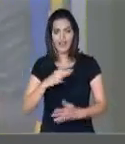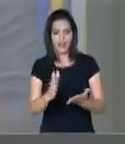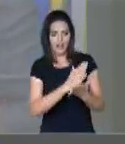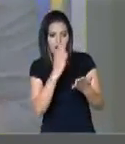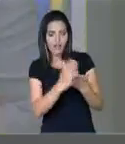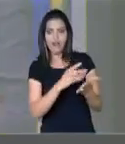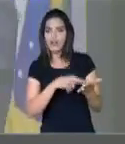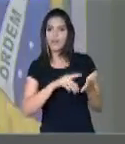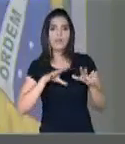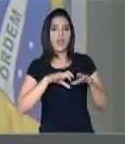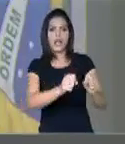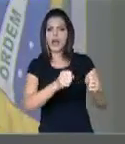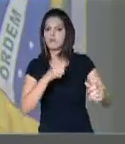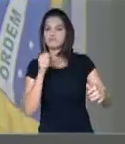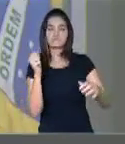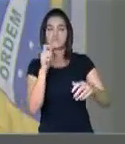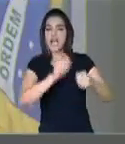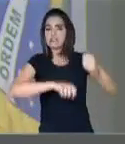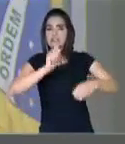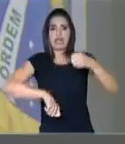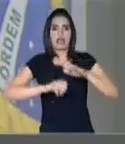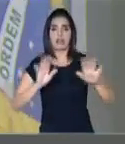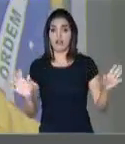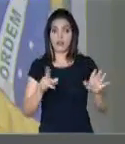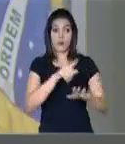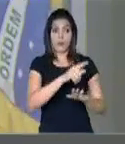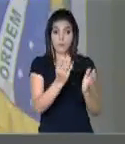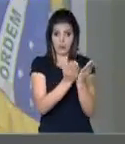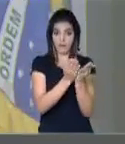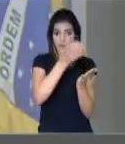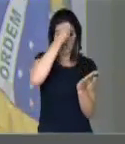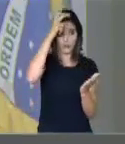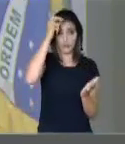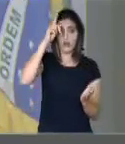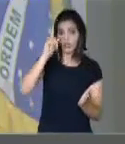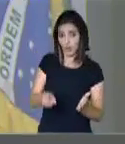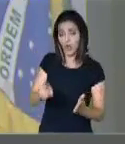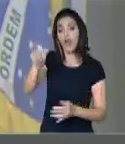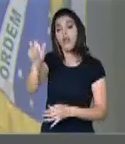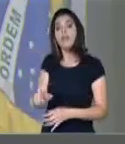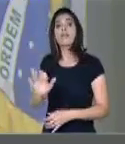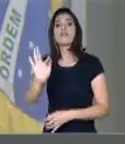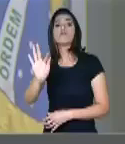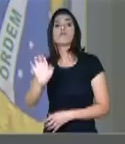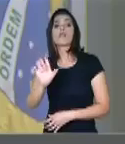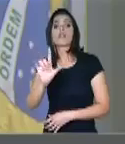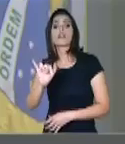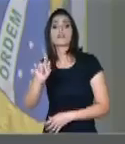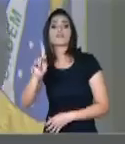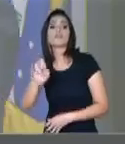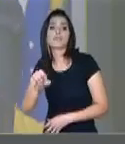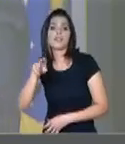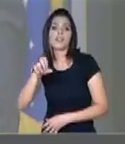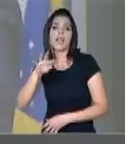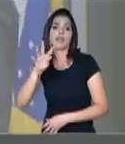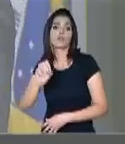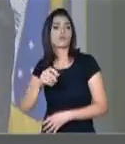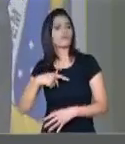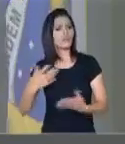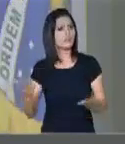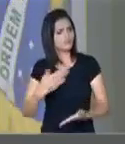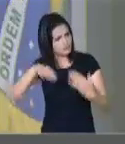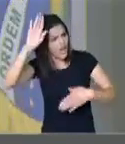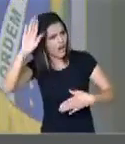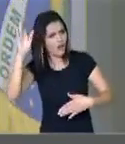para as crianças, como que um gibi, que tem o título, vou repetir, a cruzada das crianças,